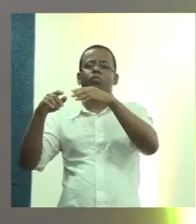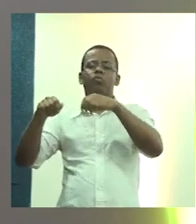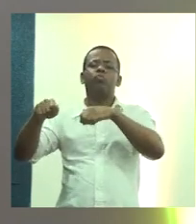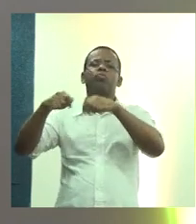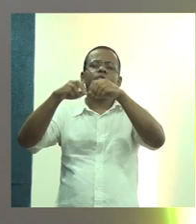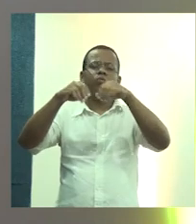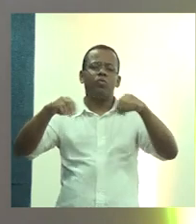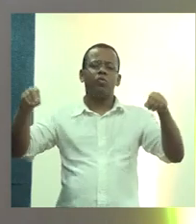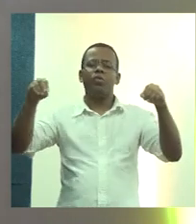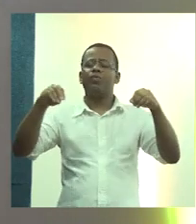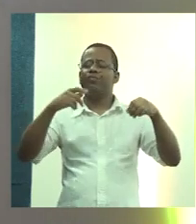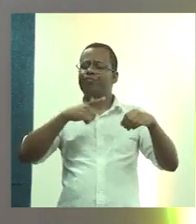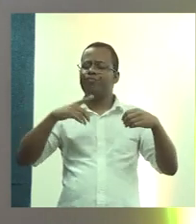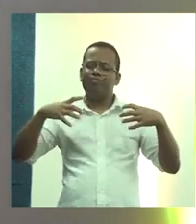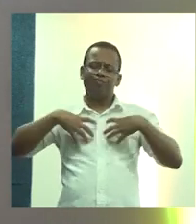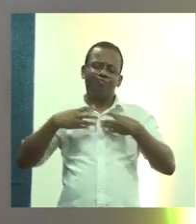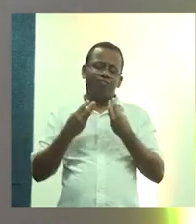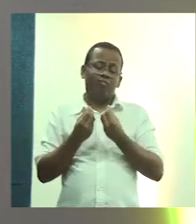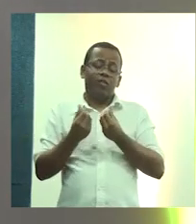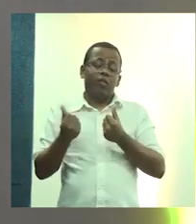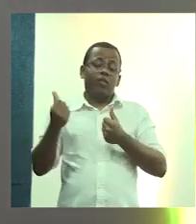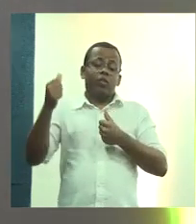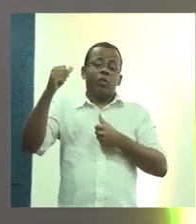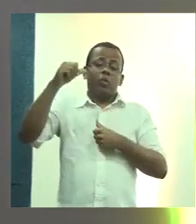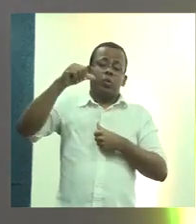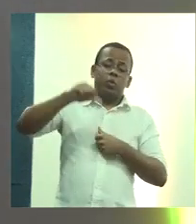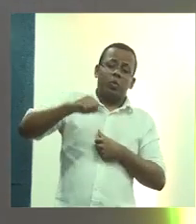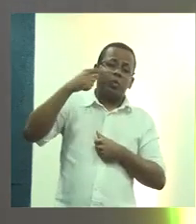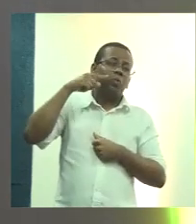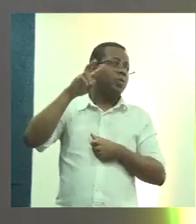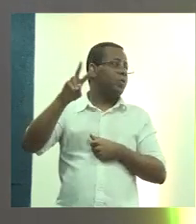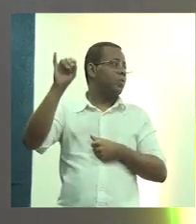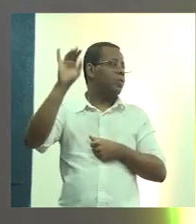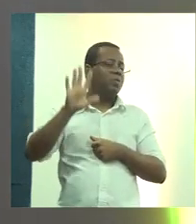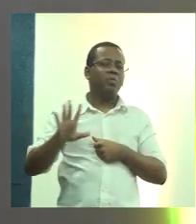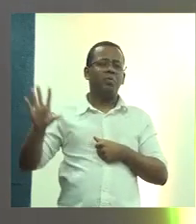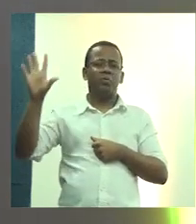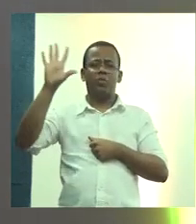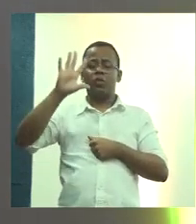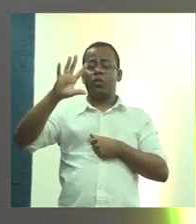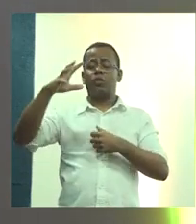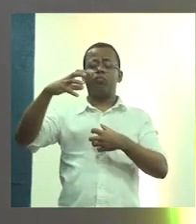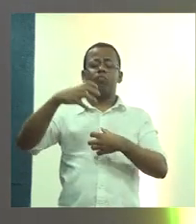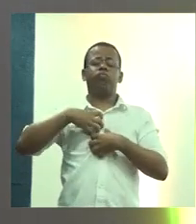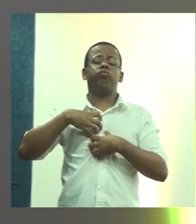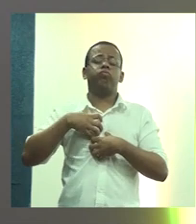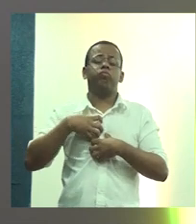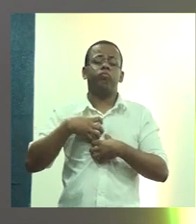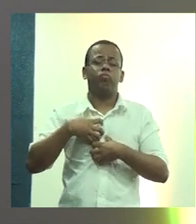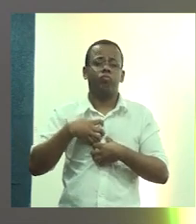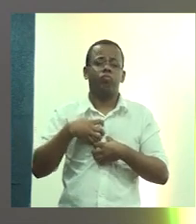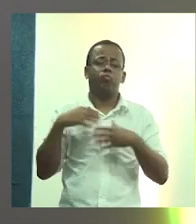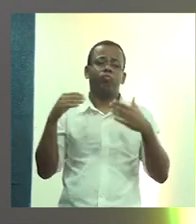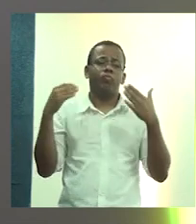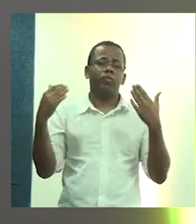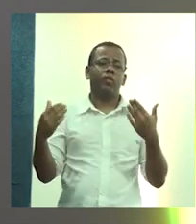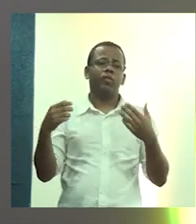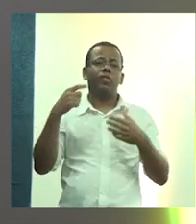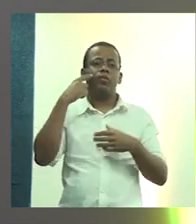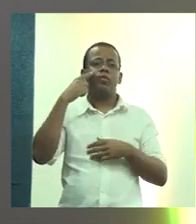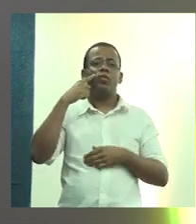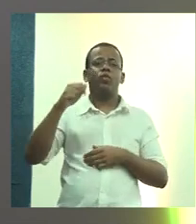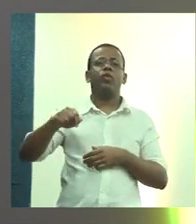desumanas de vida. Imagens que são impactantes para todos nós. Esse mapa,